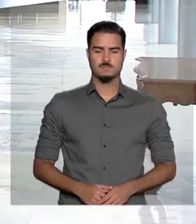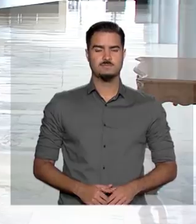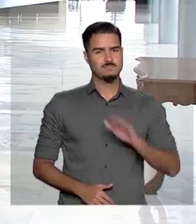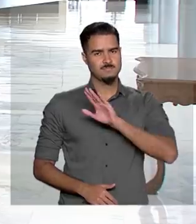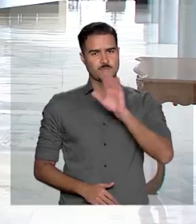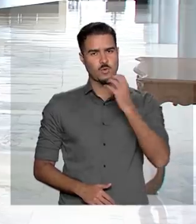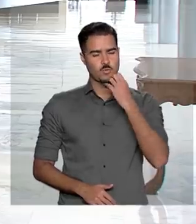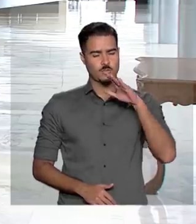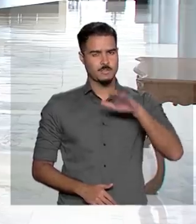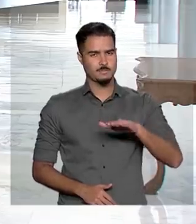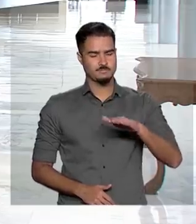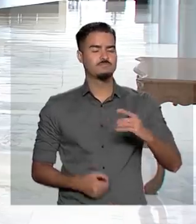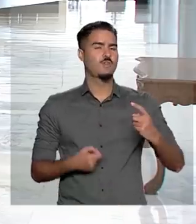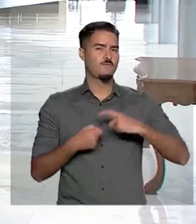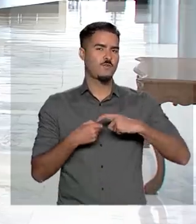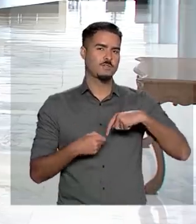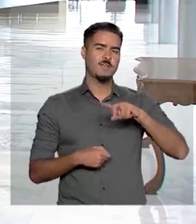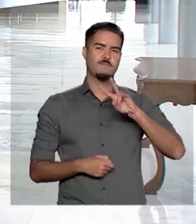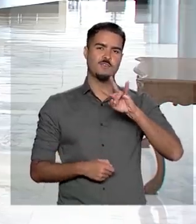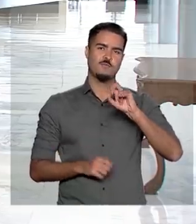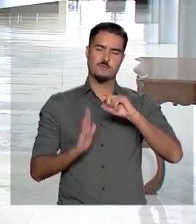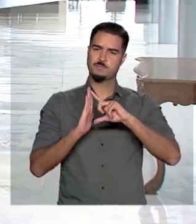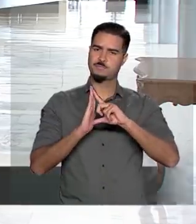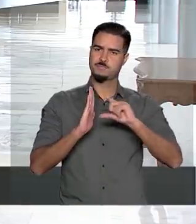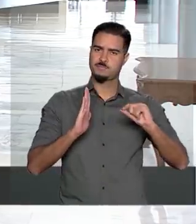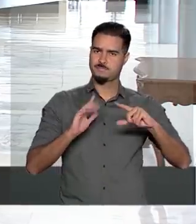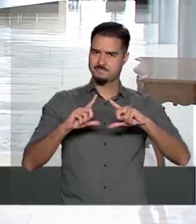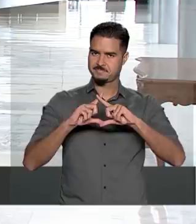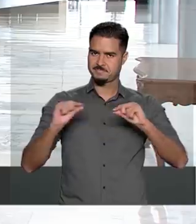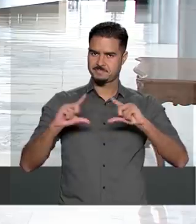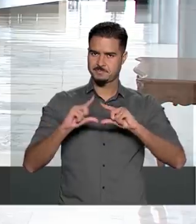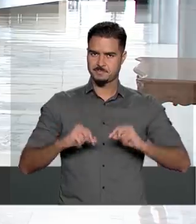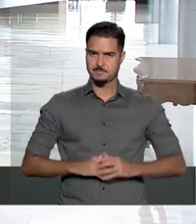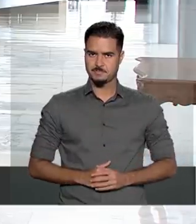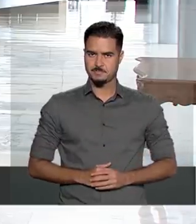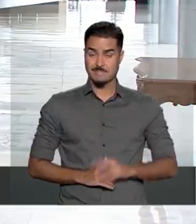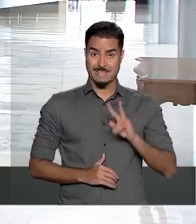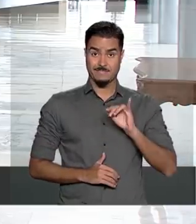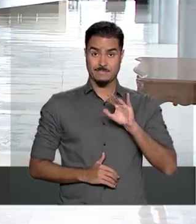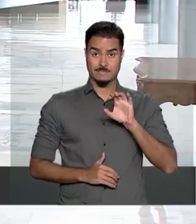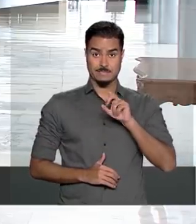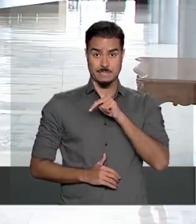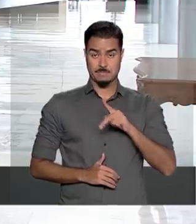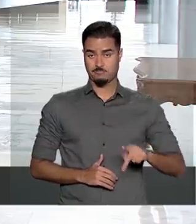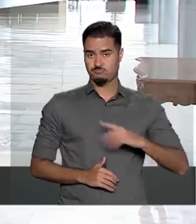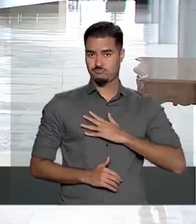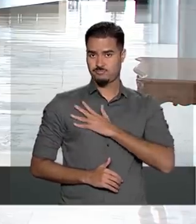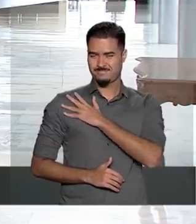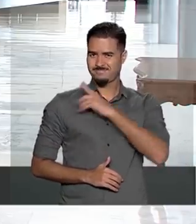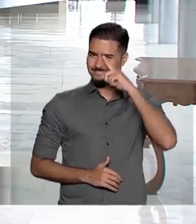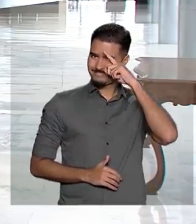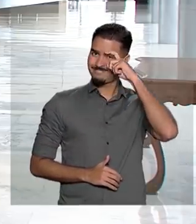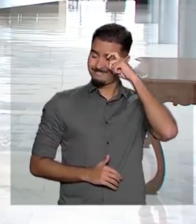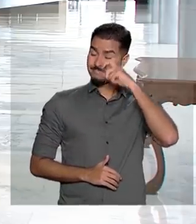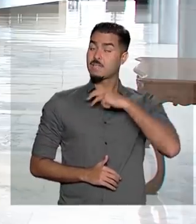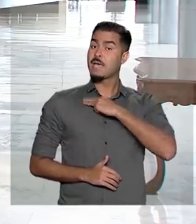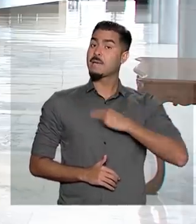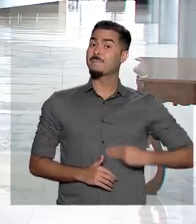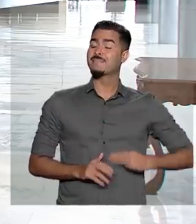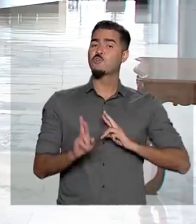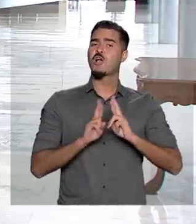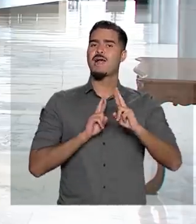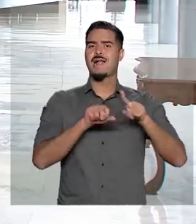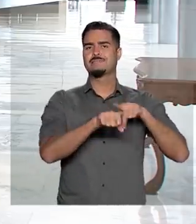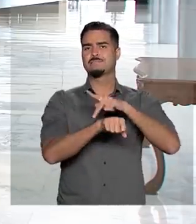Olá, boa tarde, voltamos a falar ao vivo do Palácio do Planalto em Brasília. O vice-presidente da República, Milton Mourão, e o ministro das